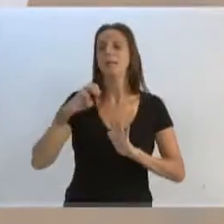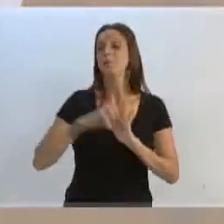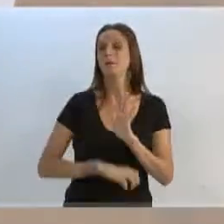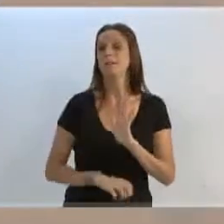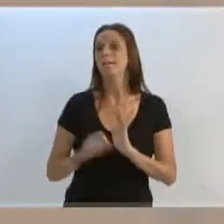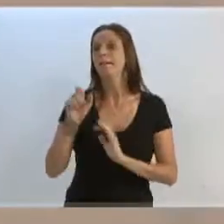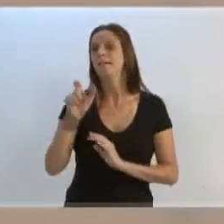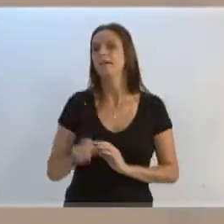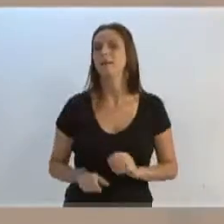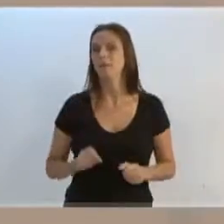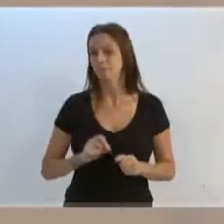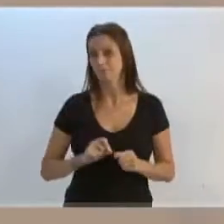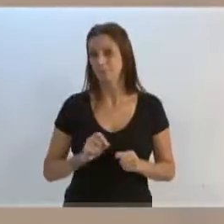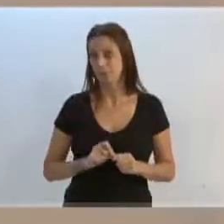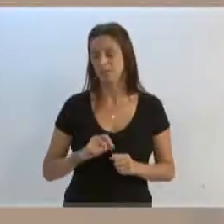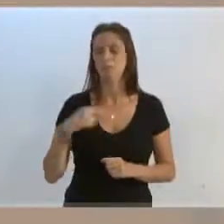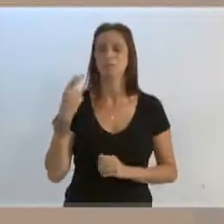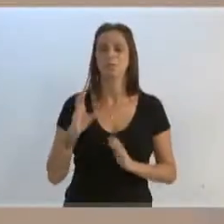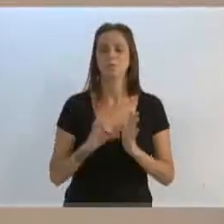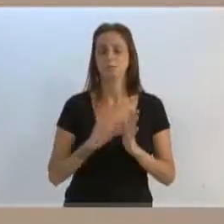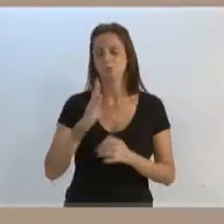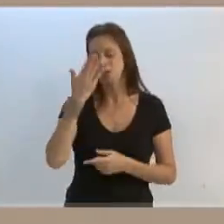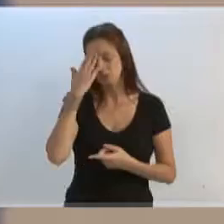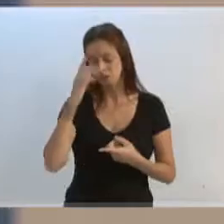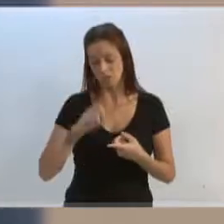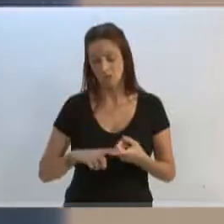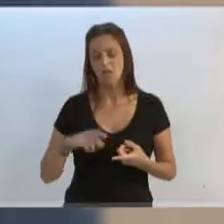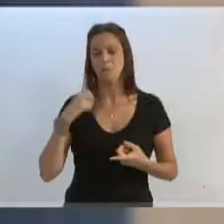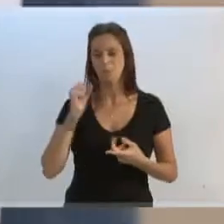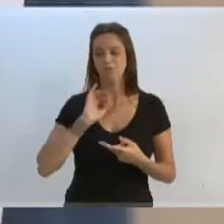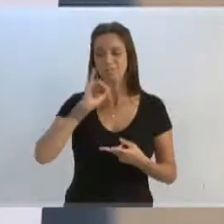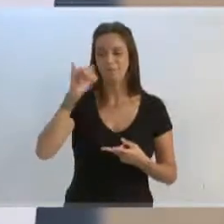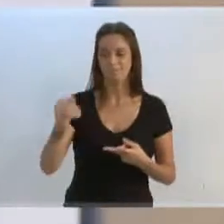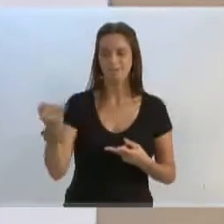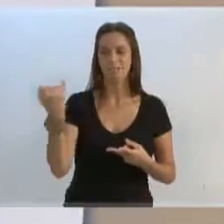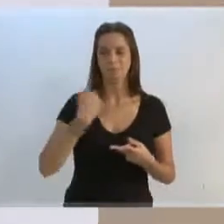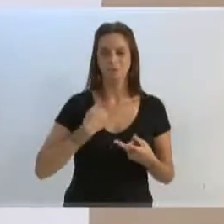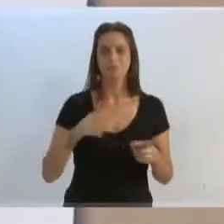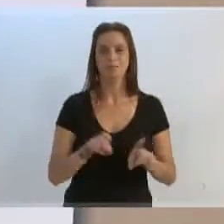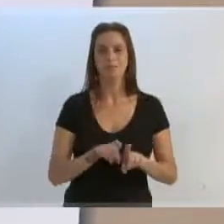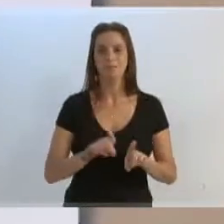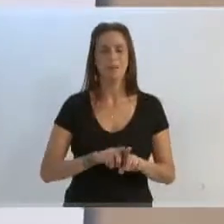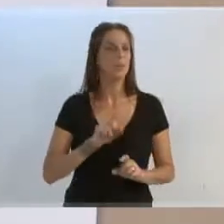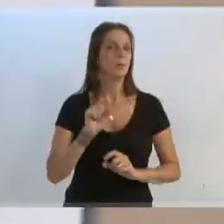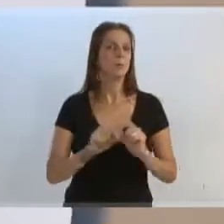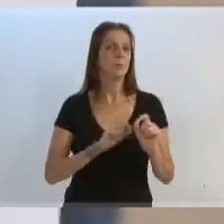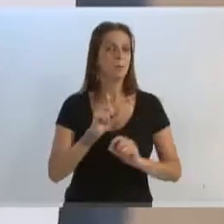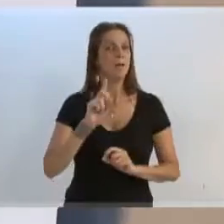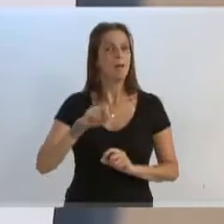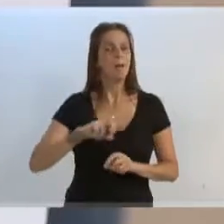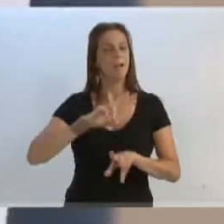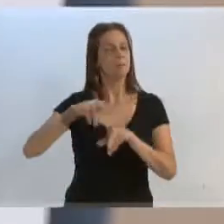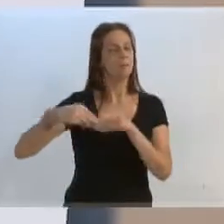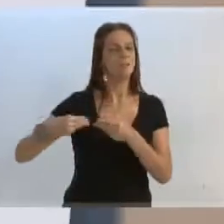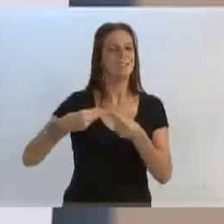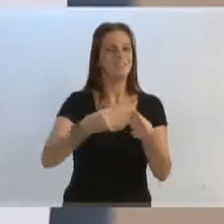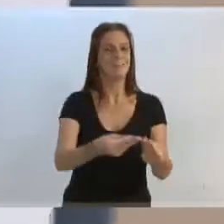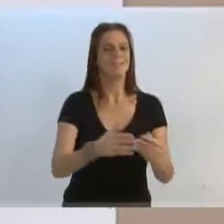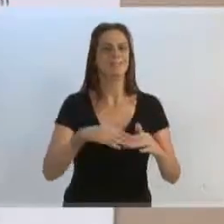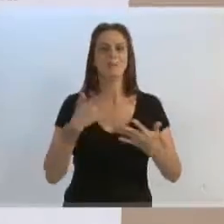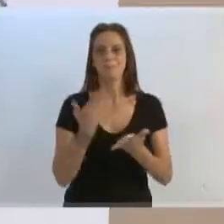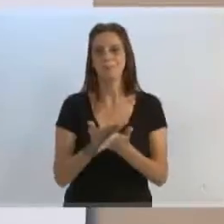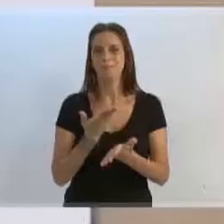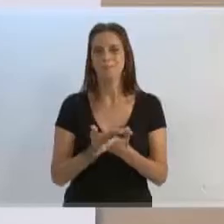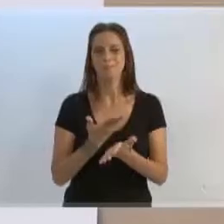o vereador Caminha sabe já dela, o senador falou com vossa excelência comigo, é um presente que ele deu para essa escola